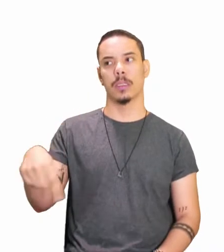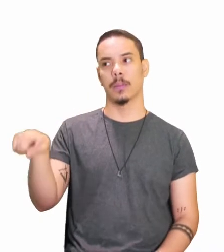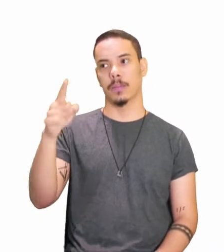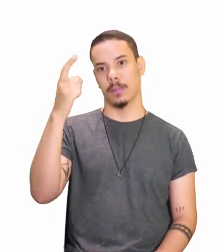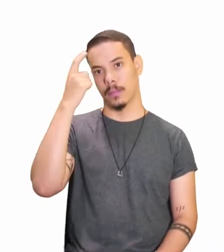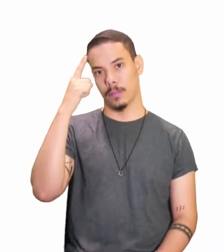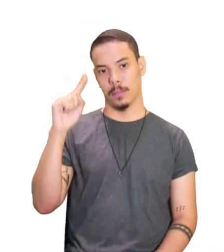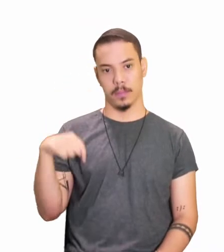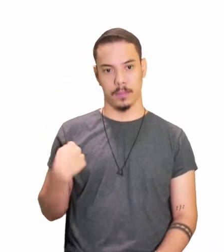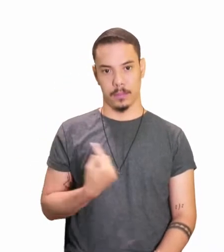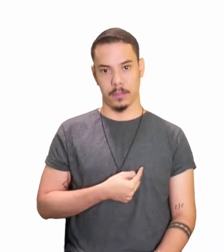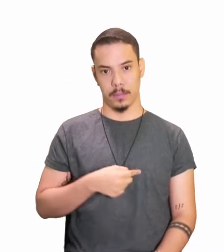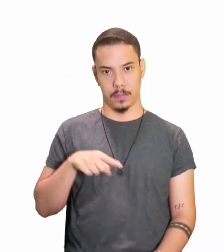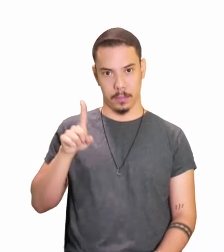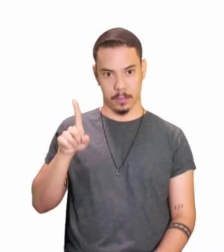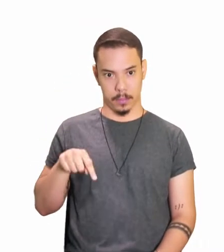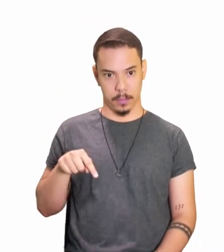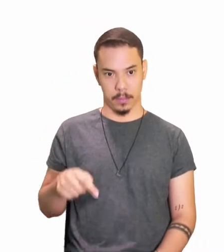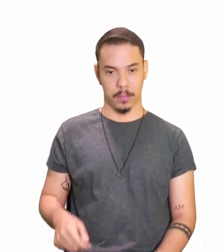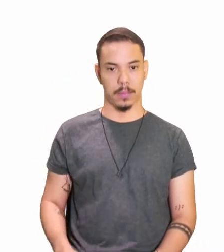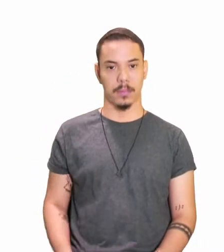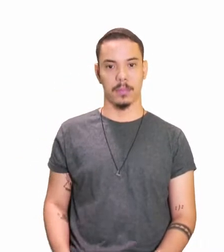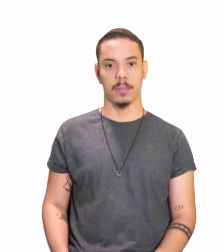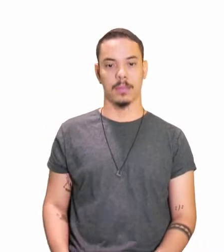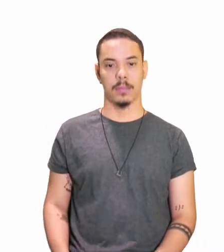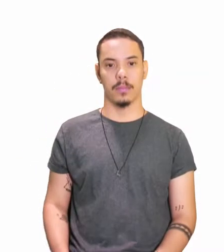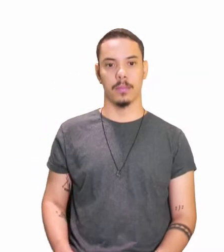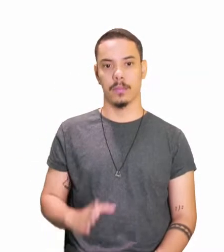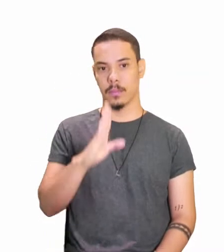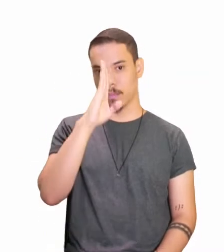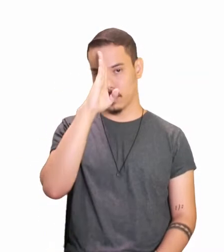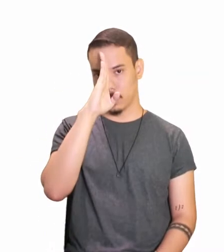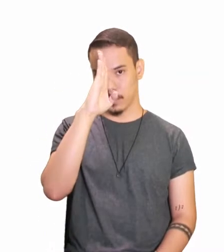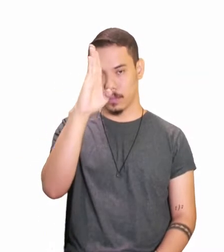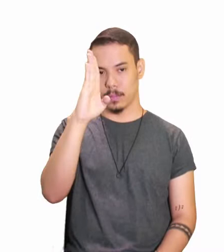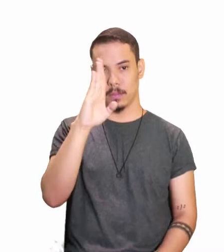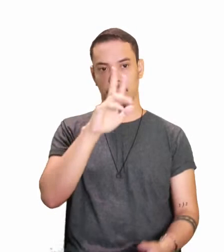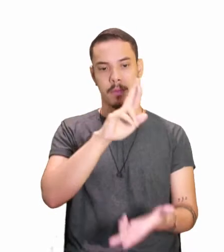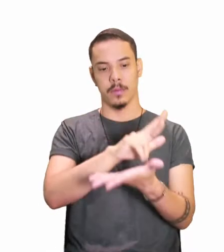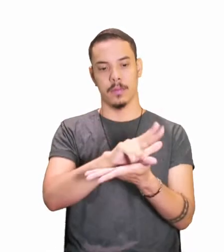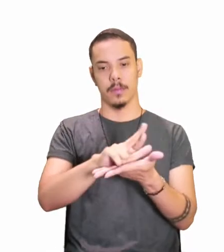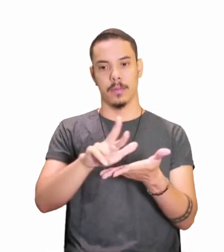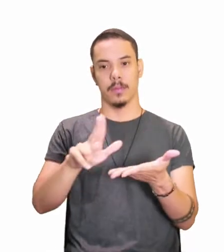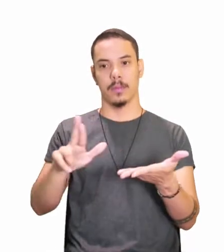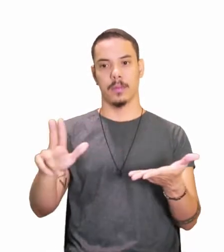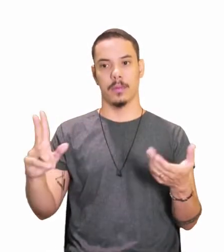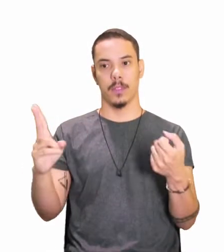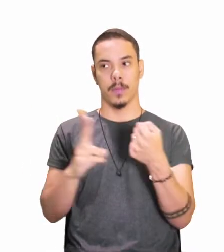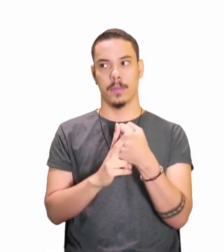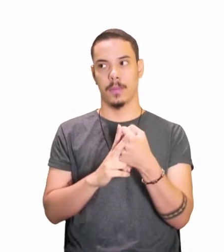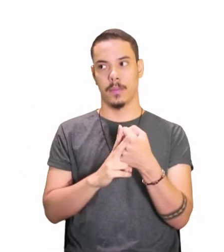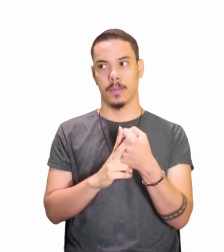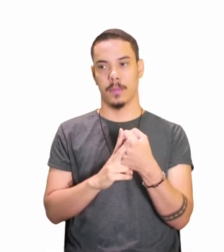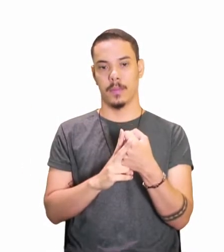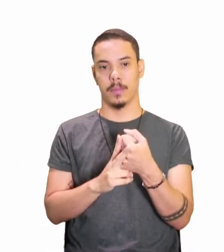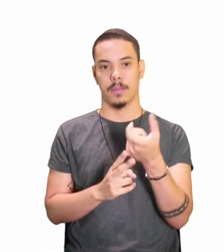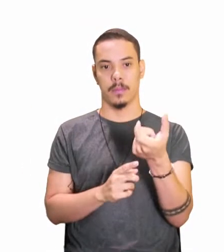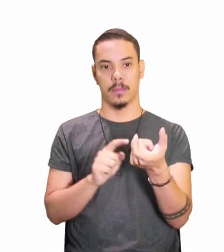nós somos? Então, está em destaque aqui, vários verbos, está certo?